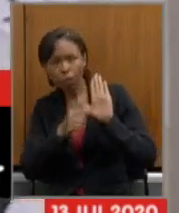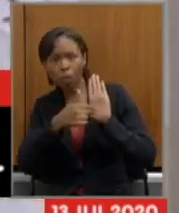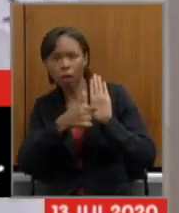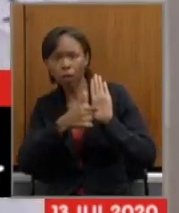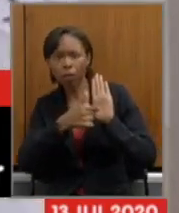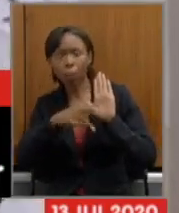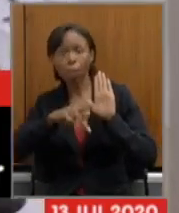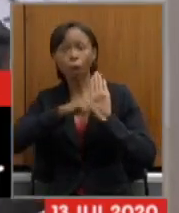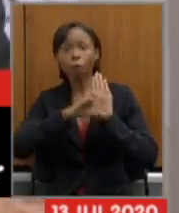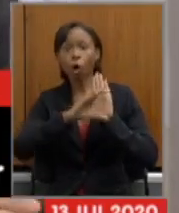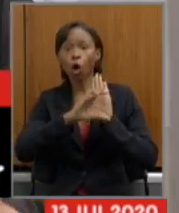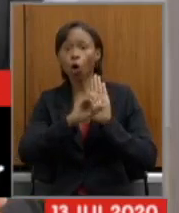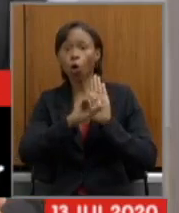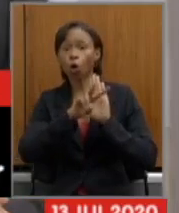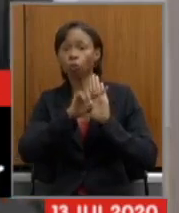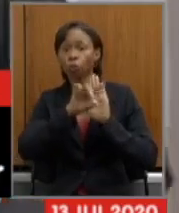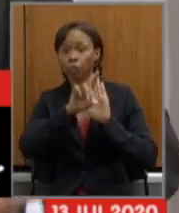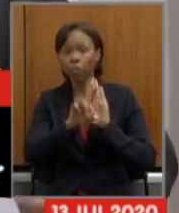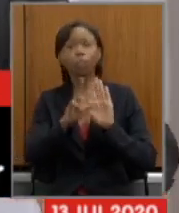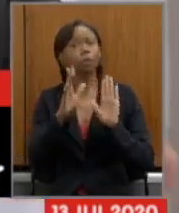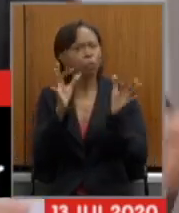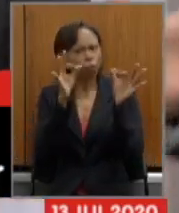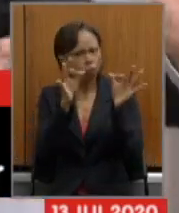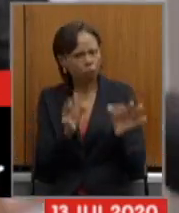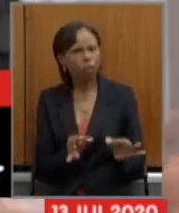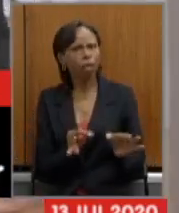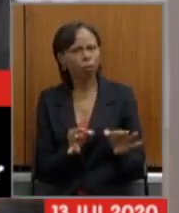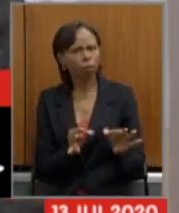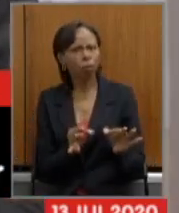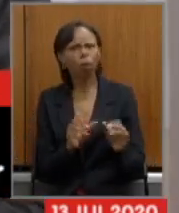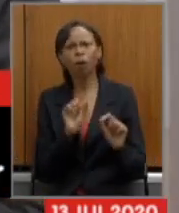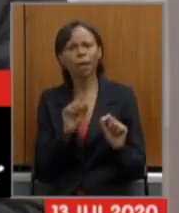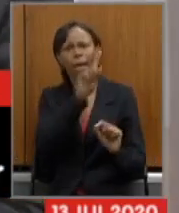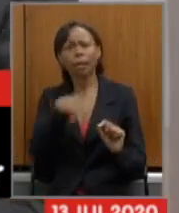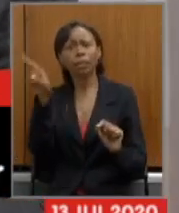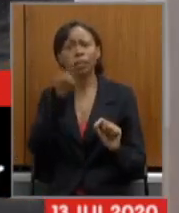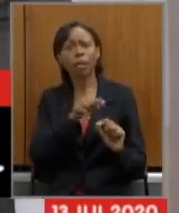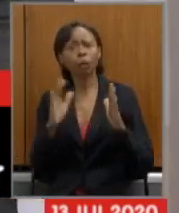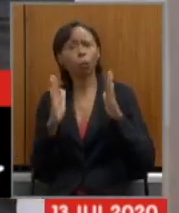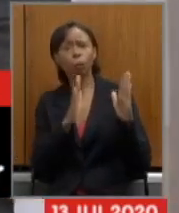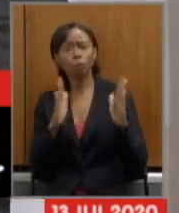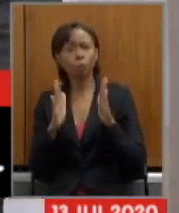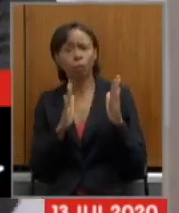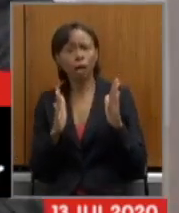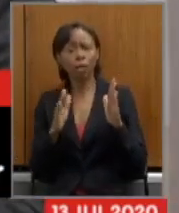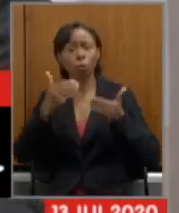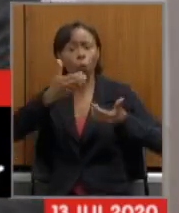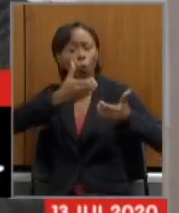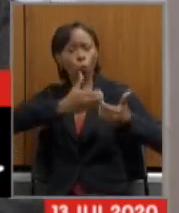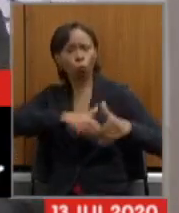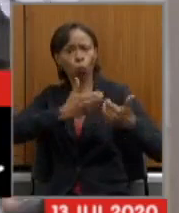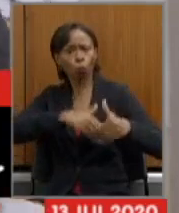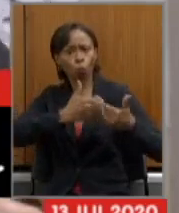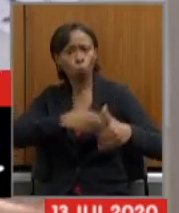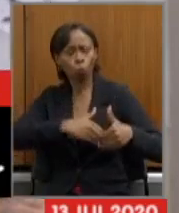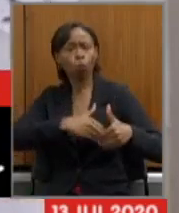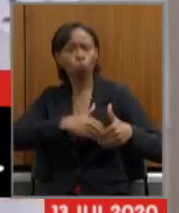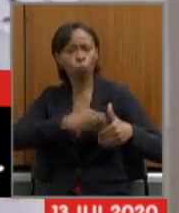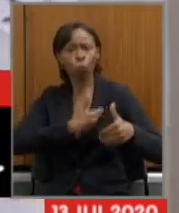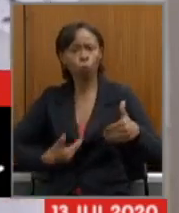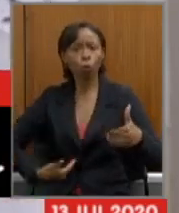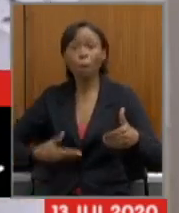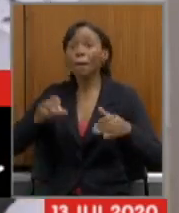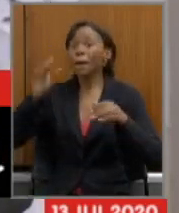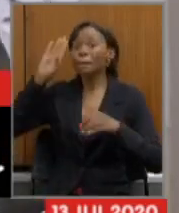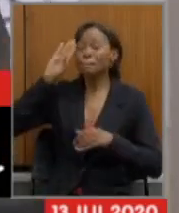Covid com toda razão suspendendo os prazos para os concursos públicos especialmente o TJ